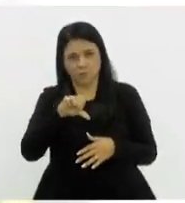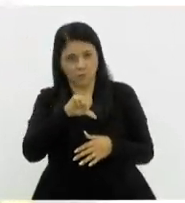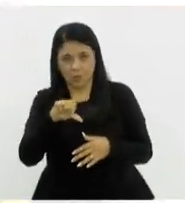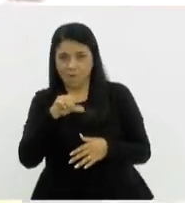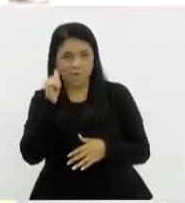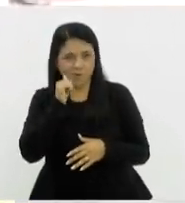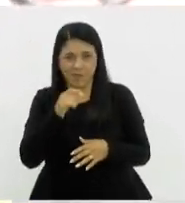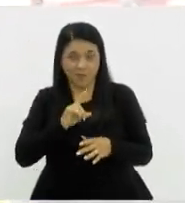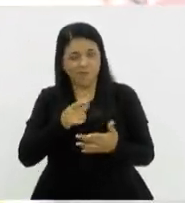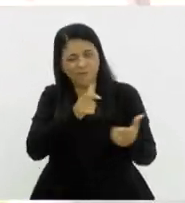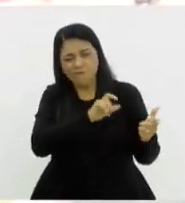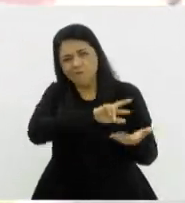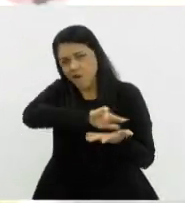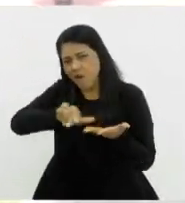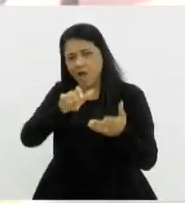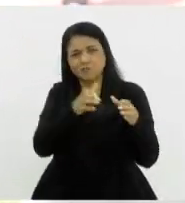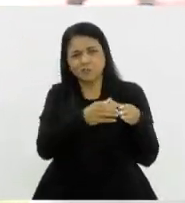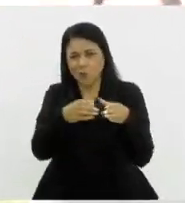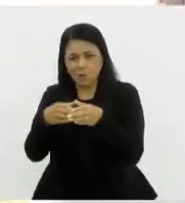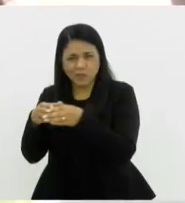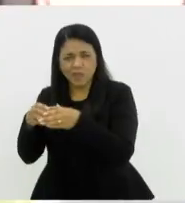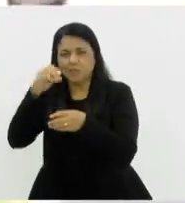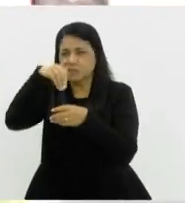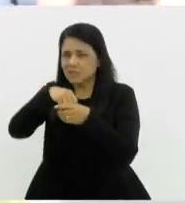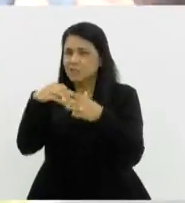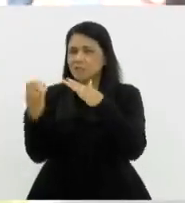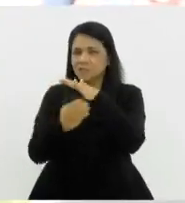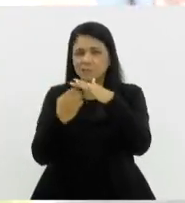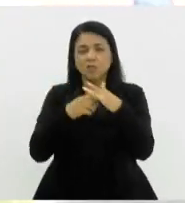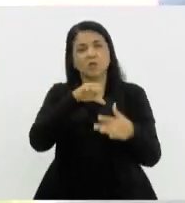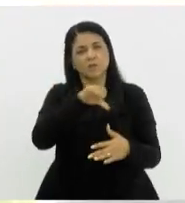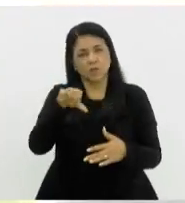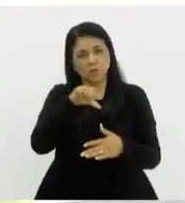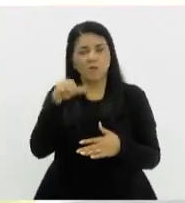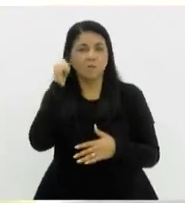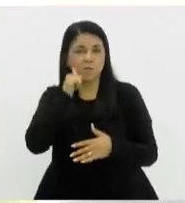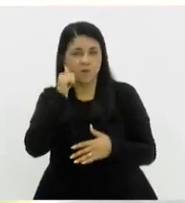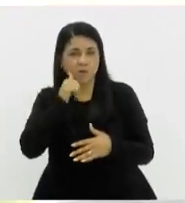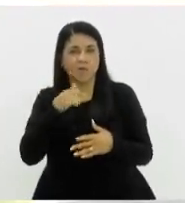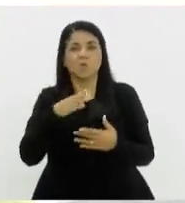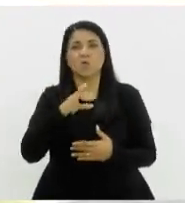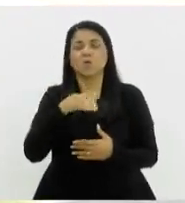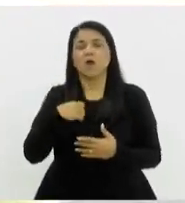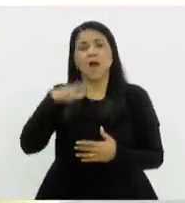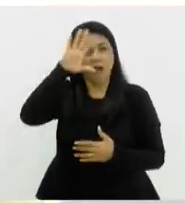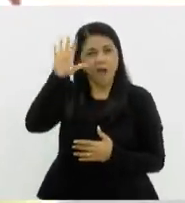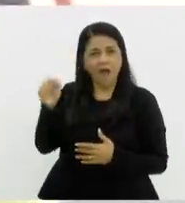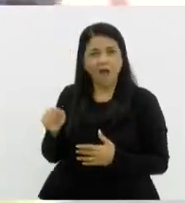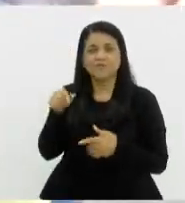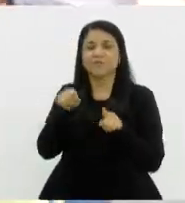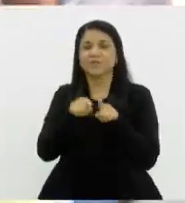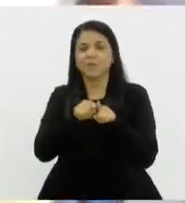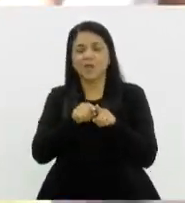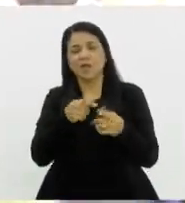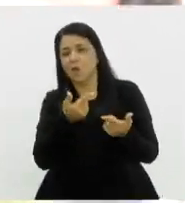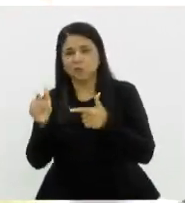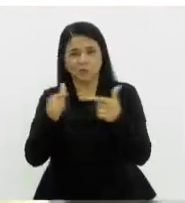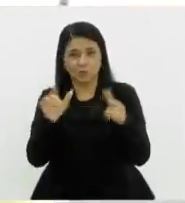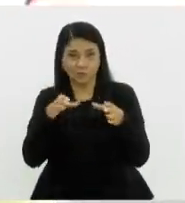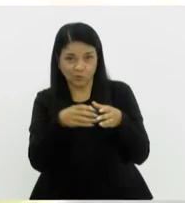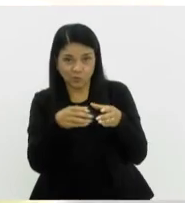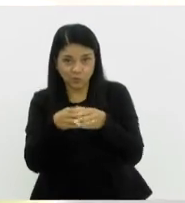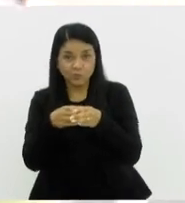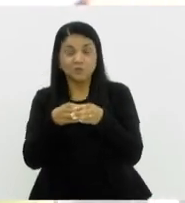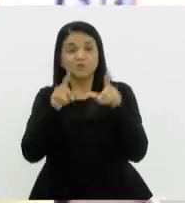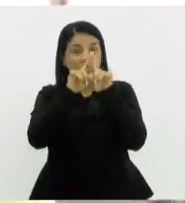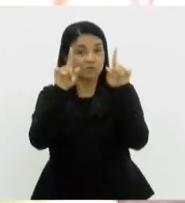série de comitês de diversidade na empresa, que é o 99 mulheres, o cores, o afro, entre outros, que são grupos de